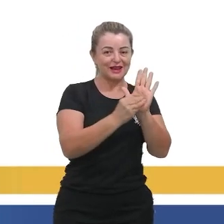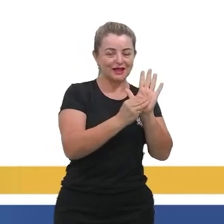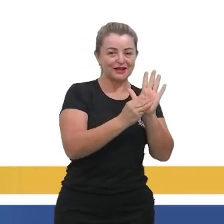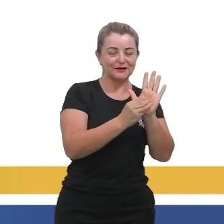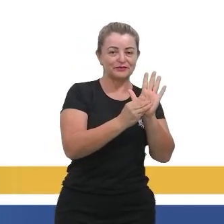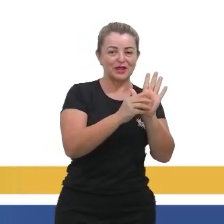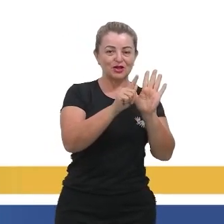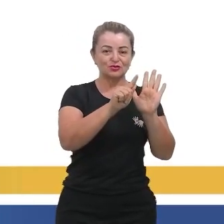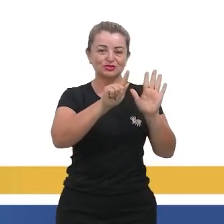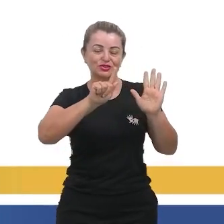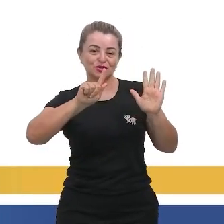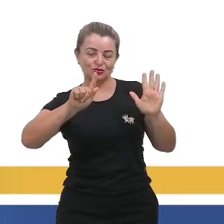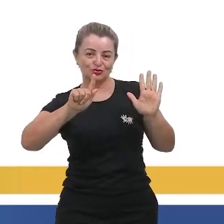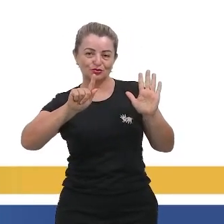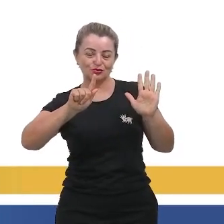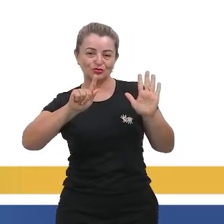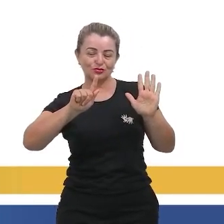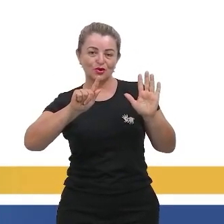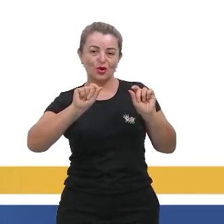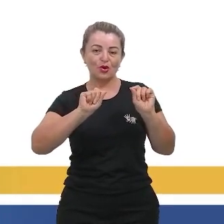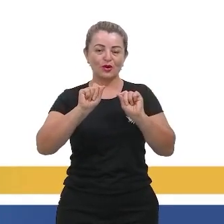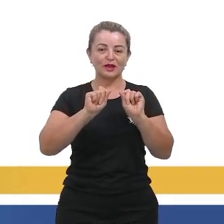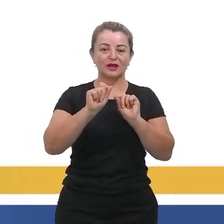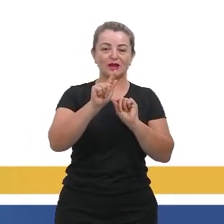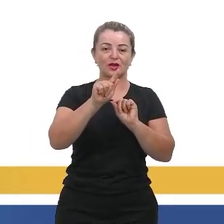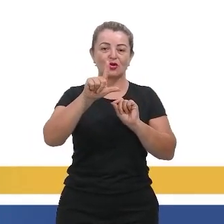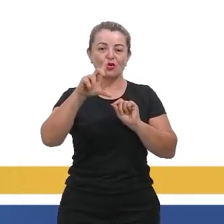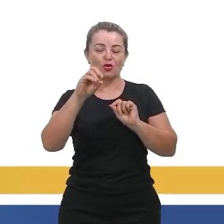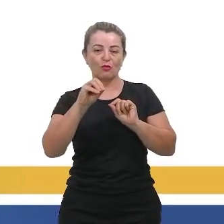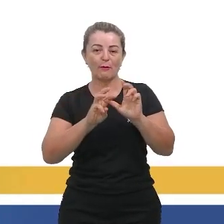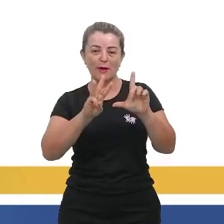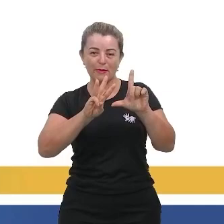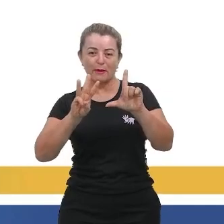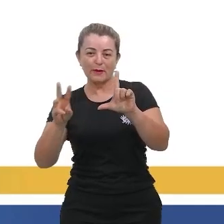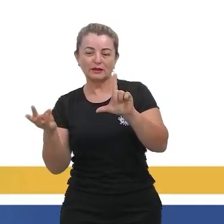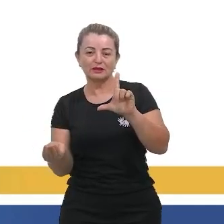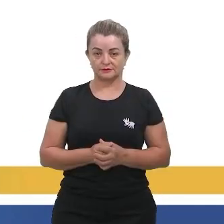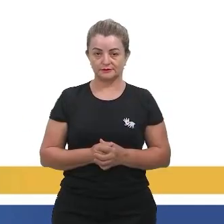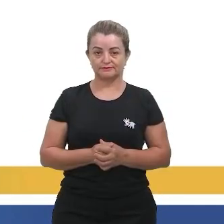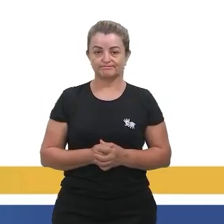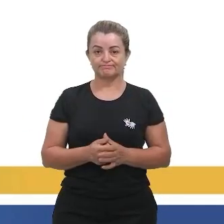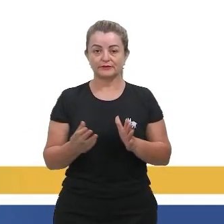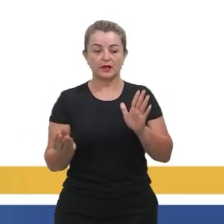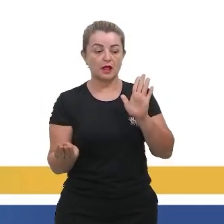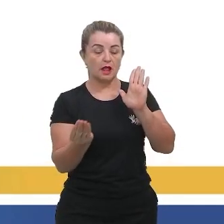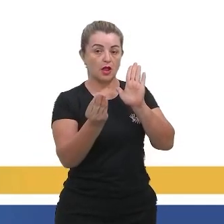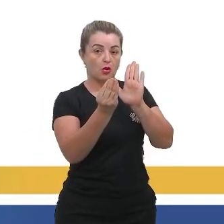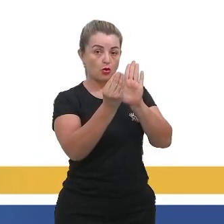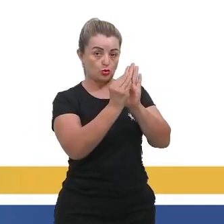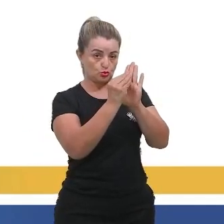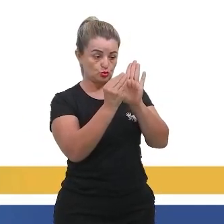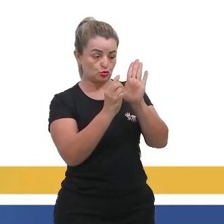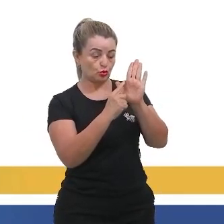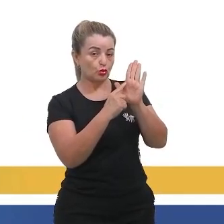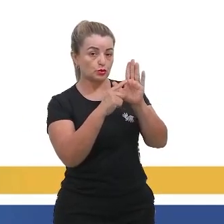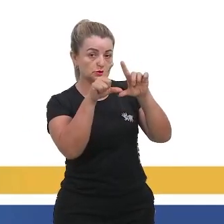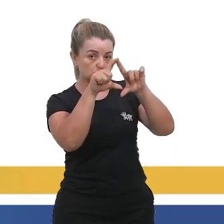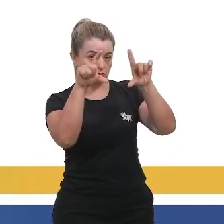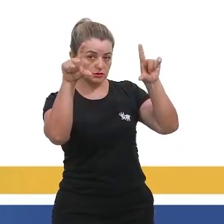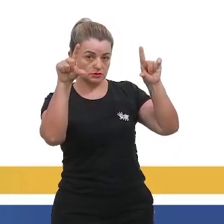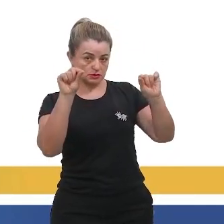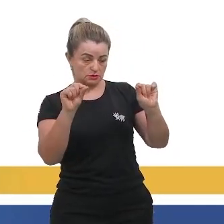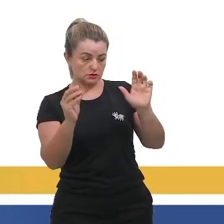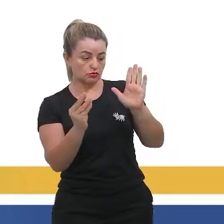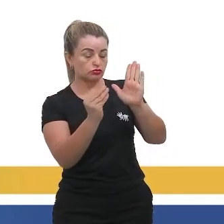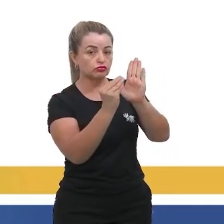claramente um texto sobre variação linguística. Então vamos ao enunciado. Ao